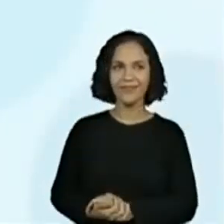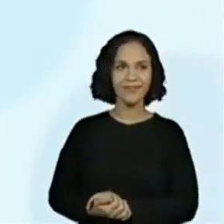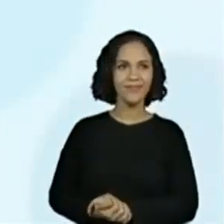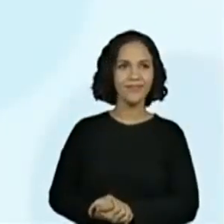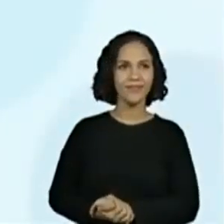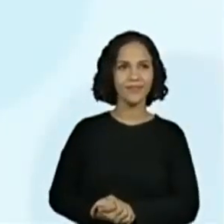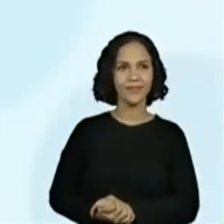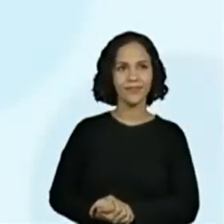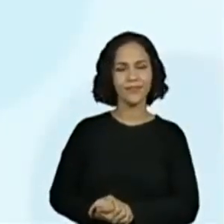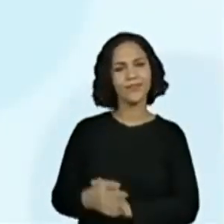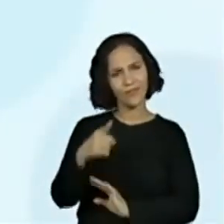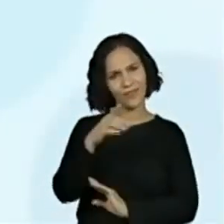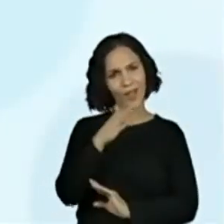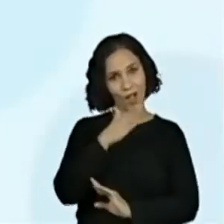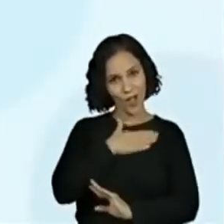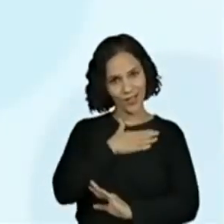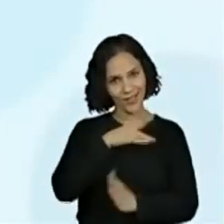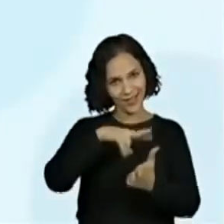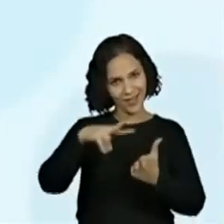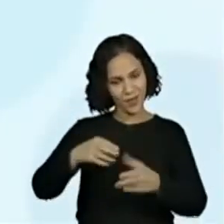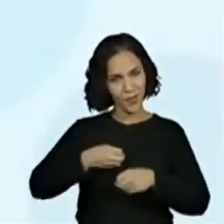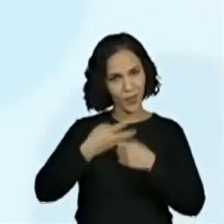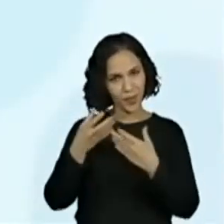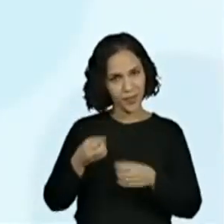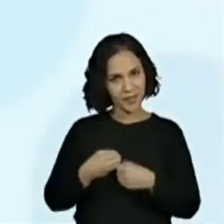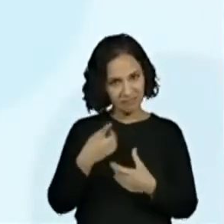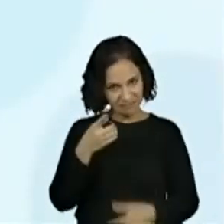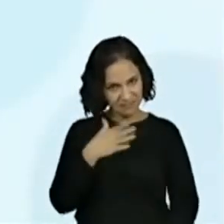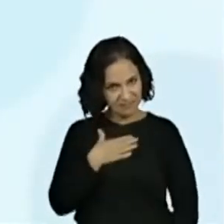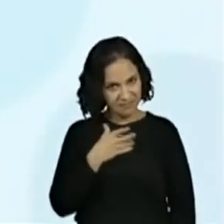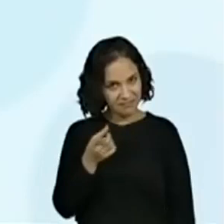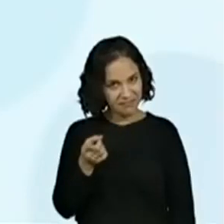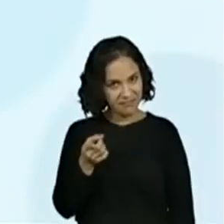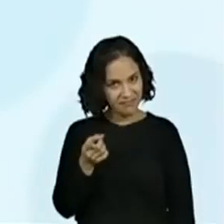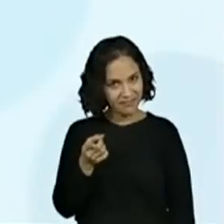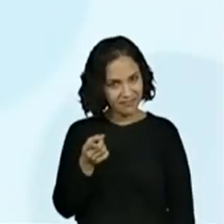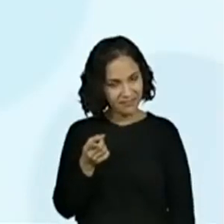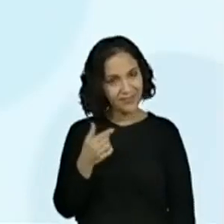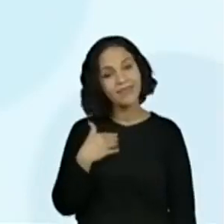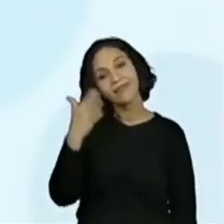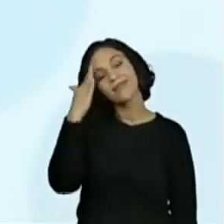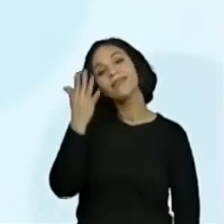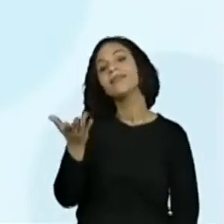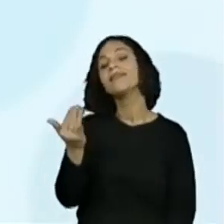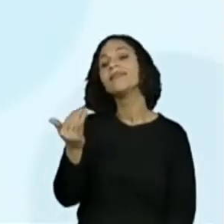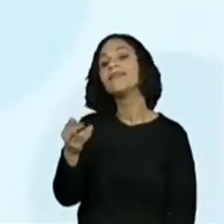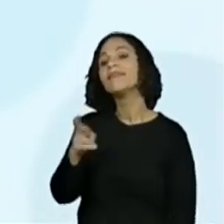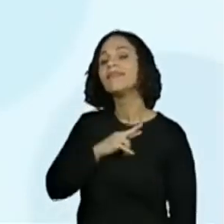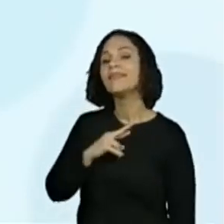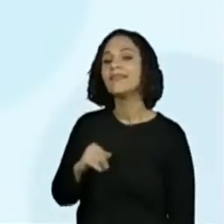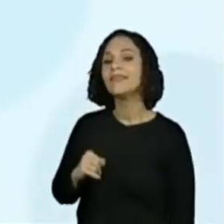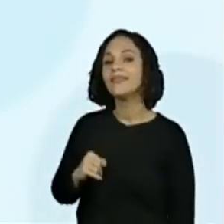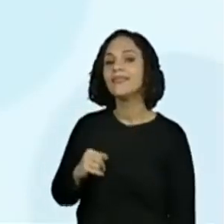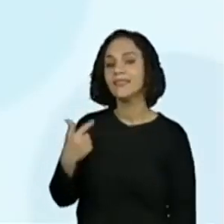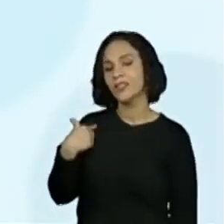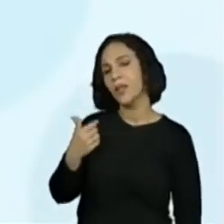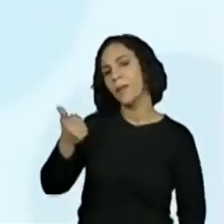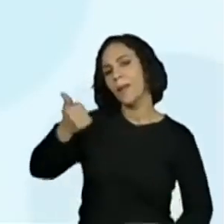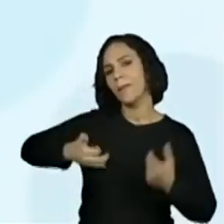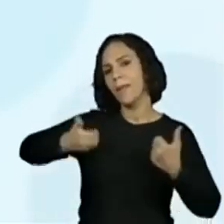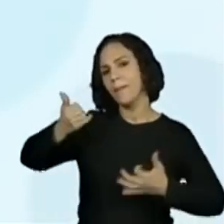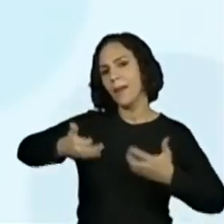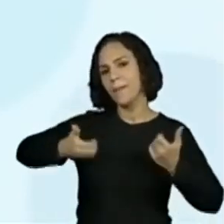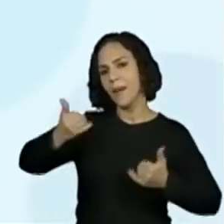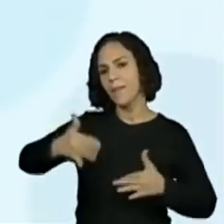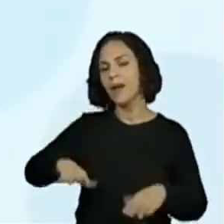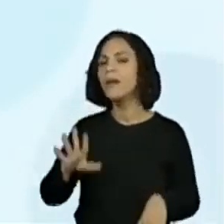vocês. Você gosta de ler poemas? Agora eu quero saber de vocês. Por tudo que nós já falamos.